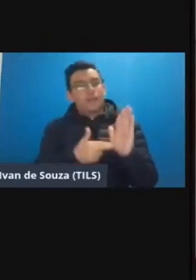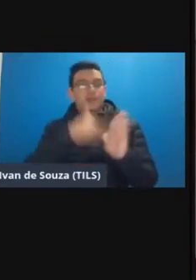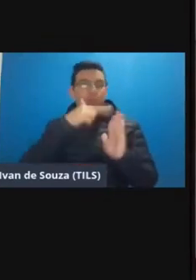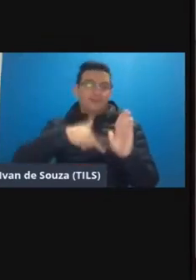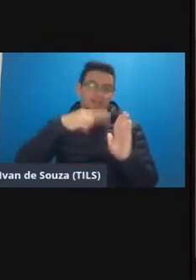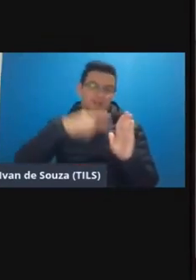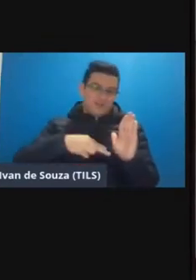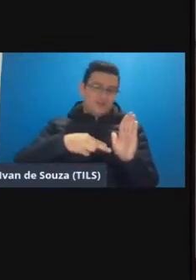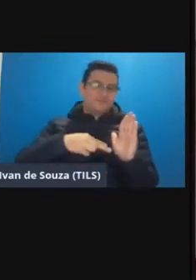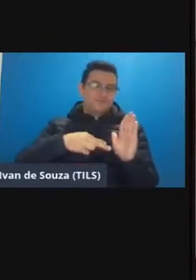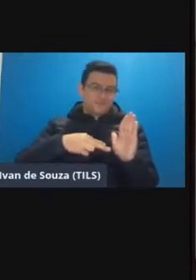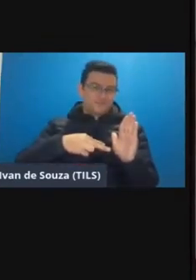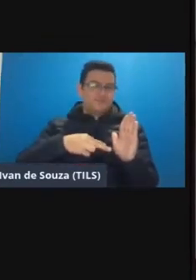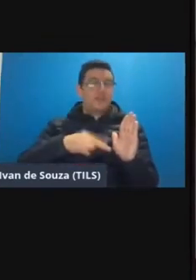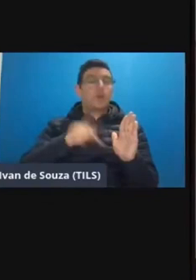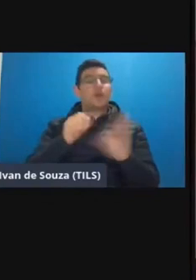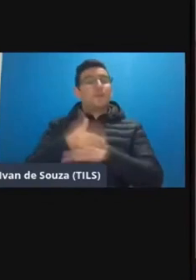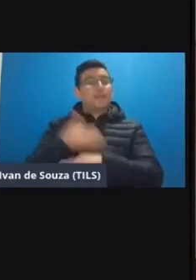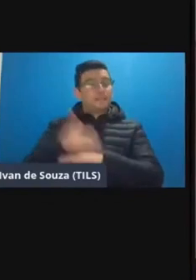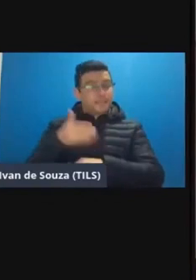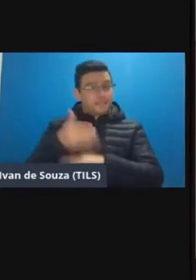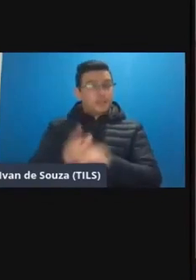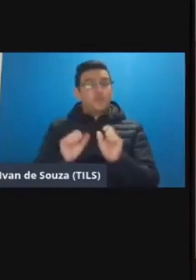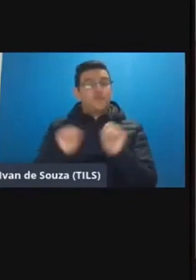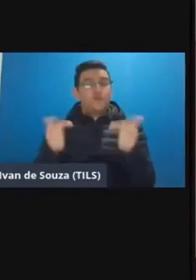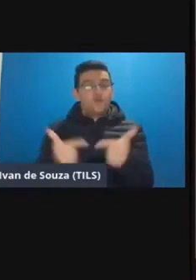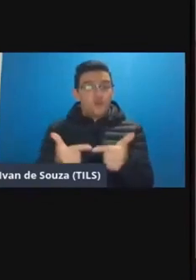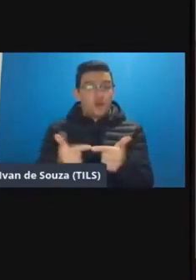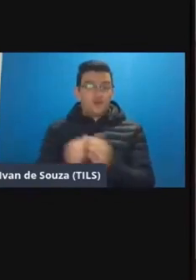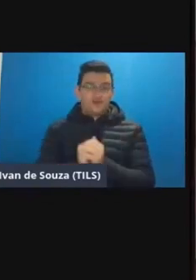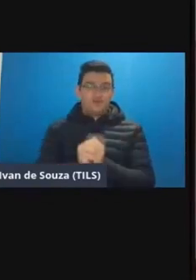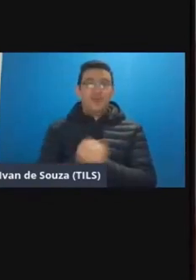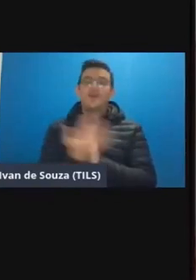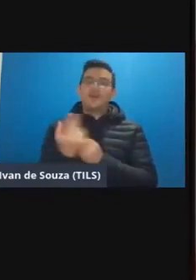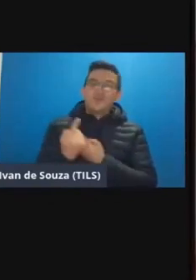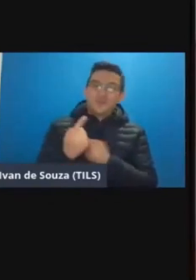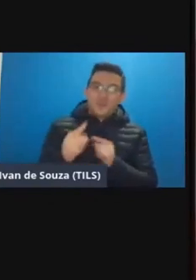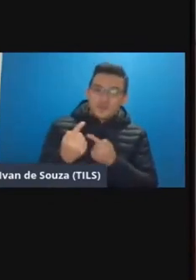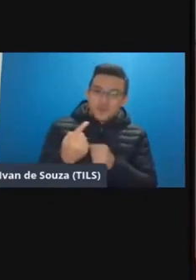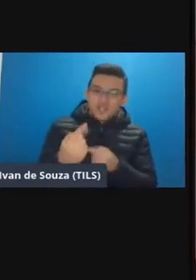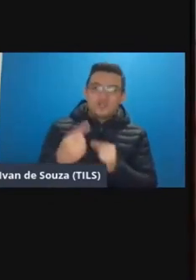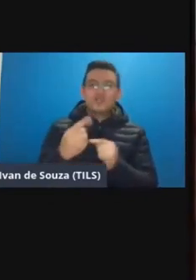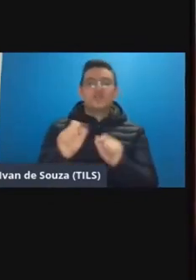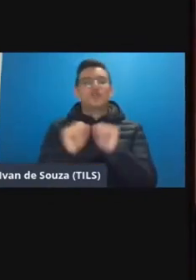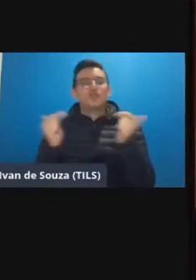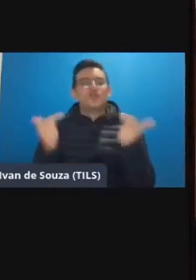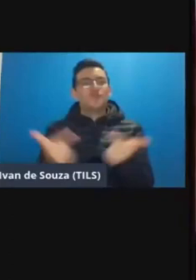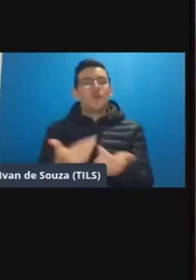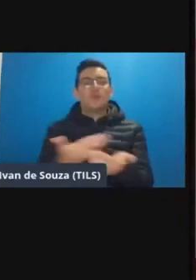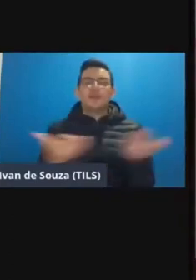leitura é participação em fórum né com algumas provocações ali em fórum para que esses alunos